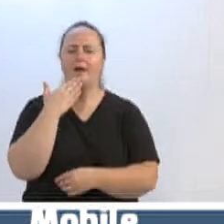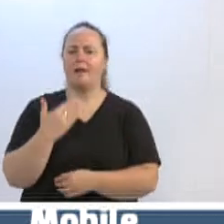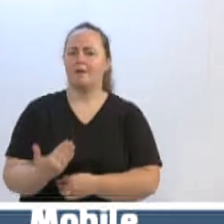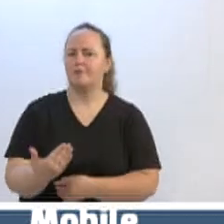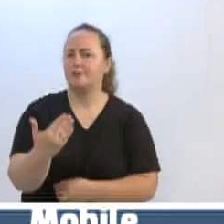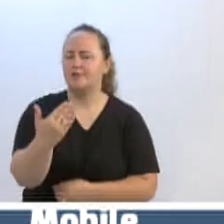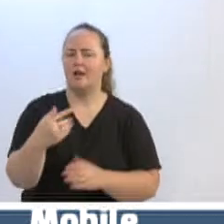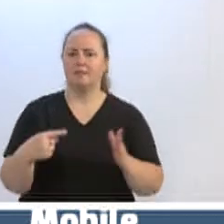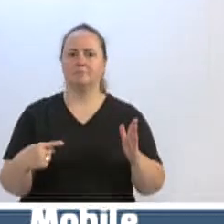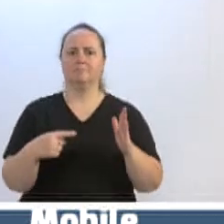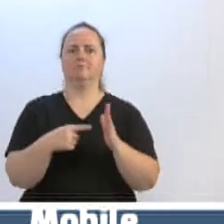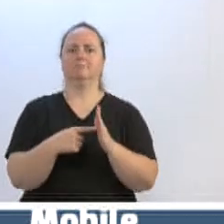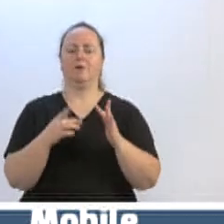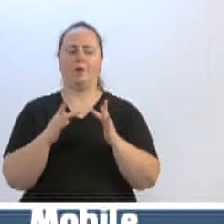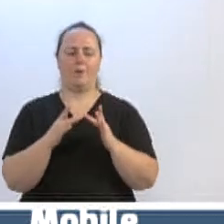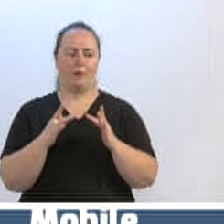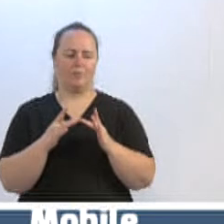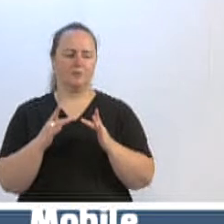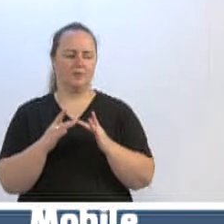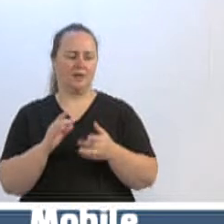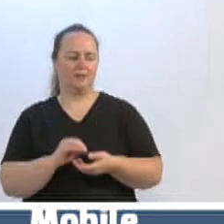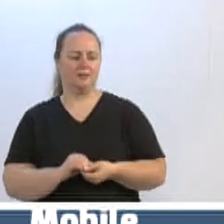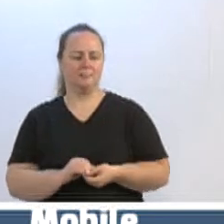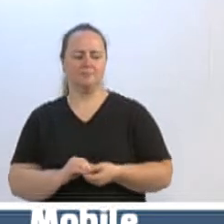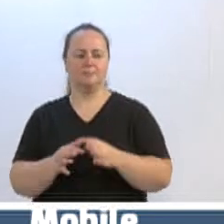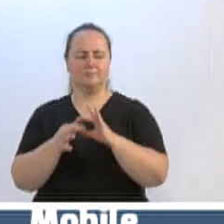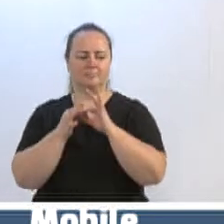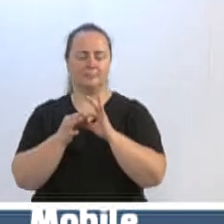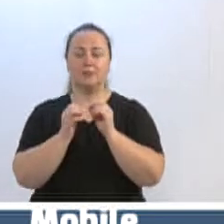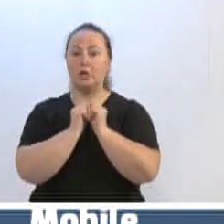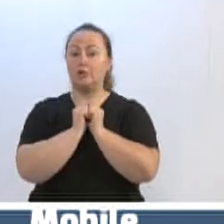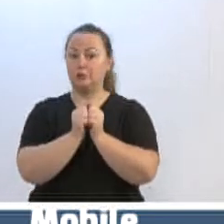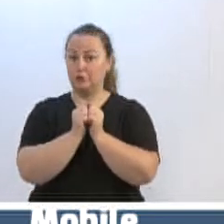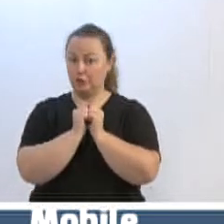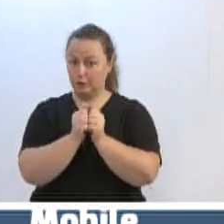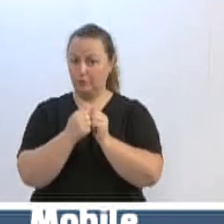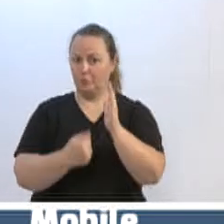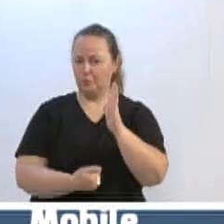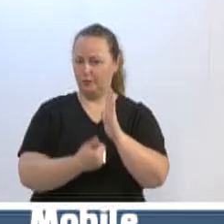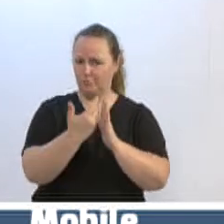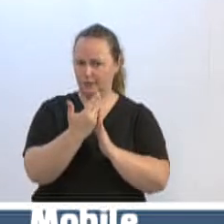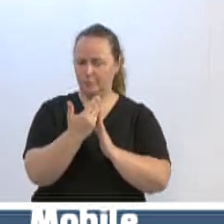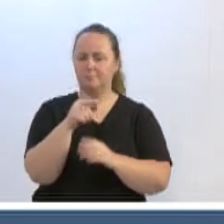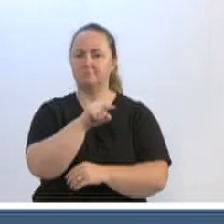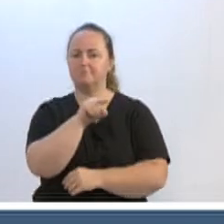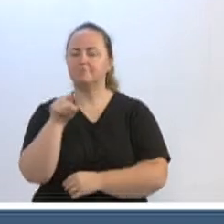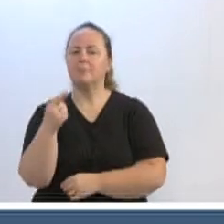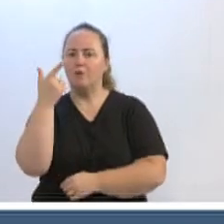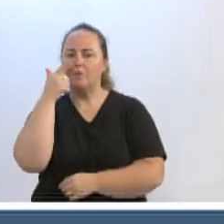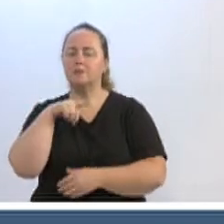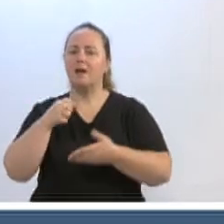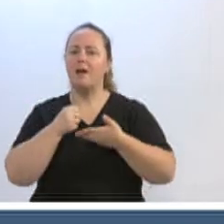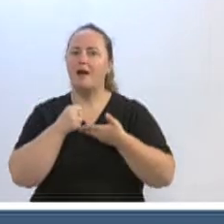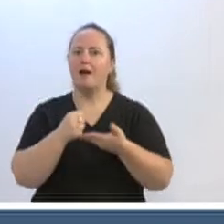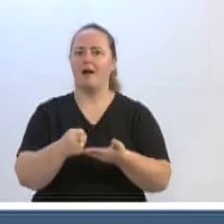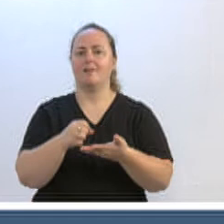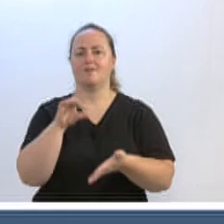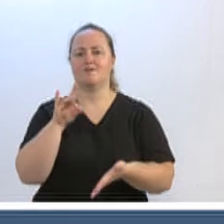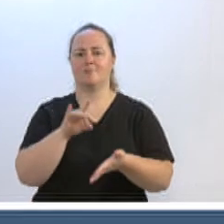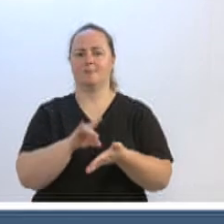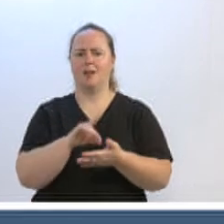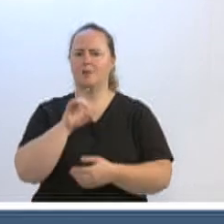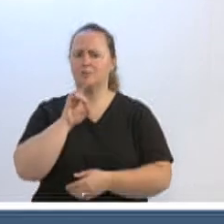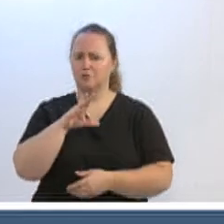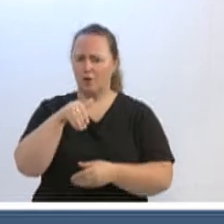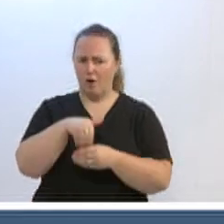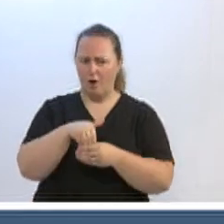denúncias e contato. Através disso, que é algo semelhante a esse aplicativo de Florianópolis, você consegue contribuir muito, não só no mandato do